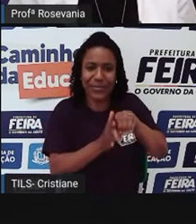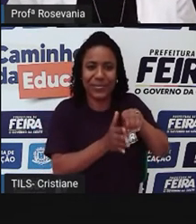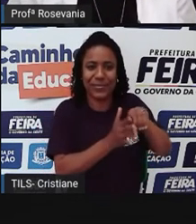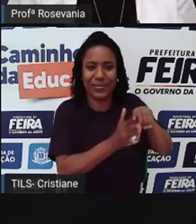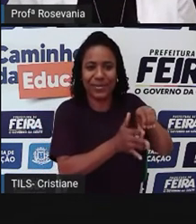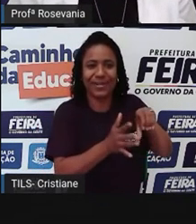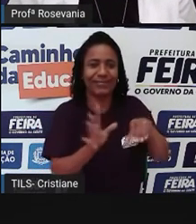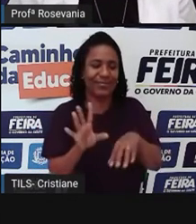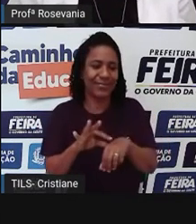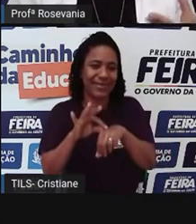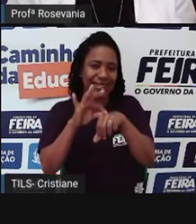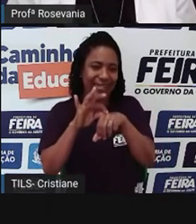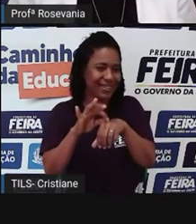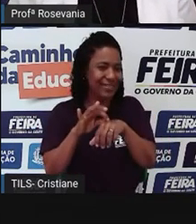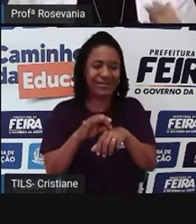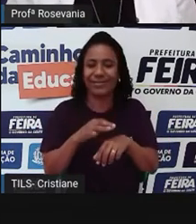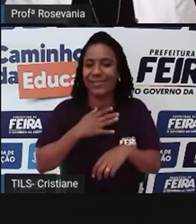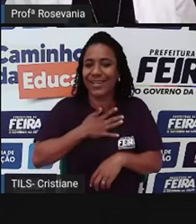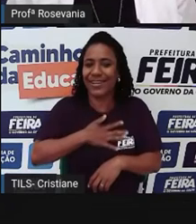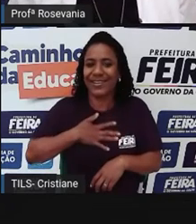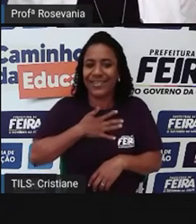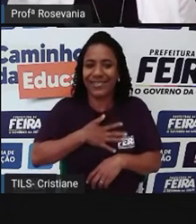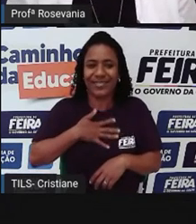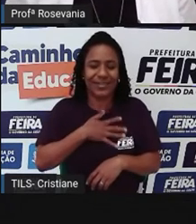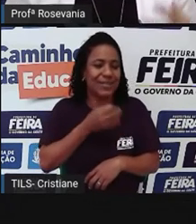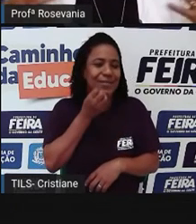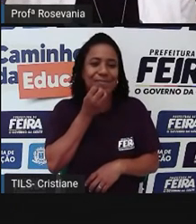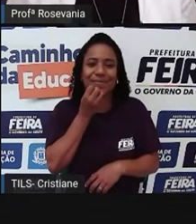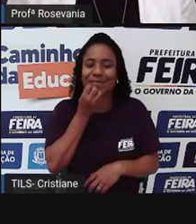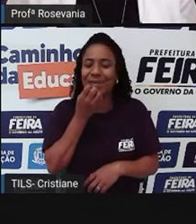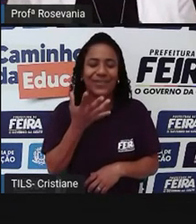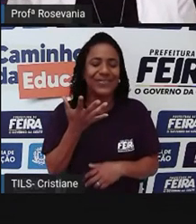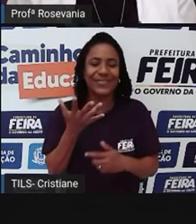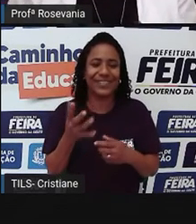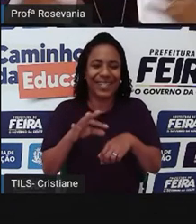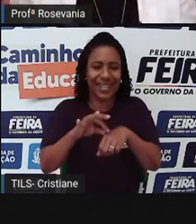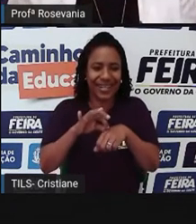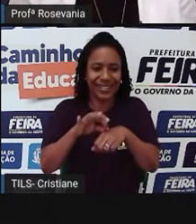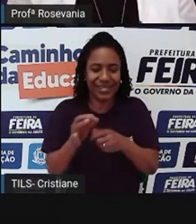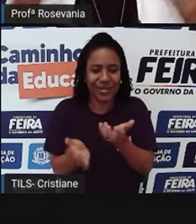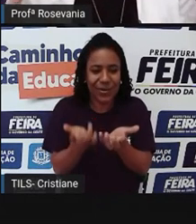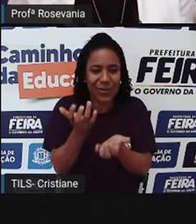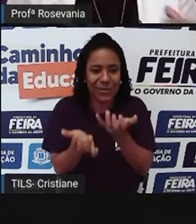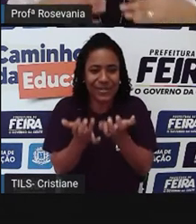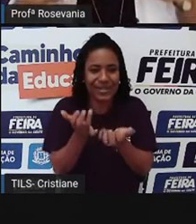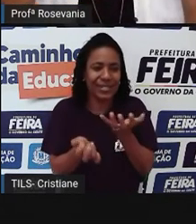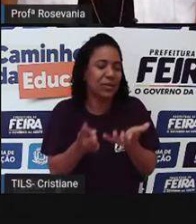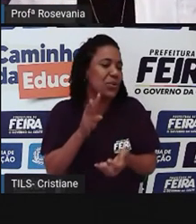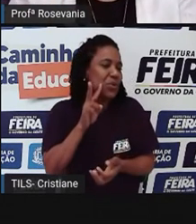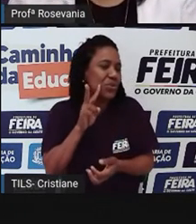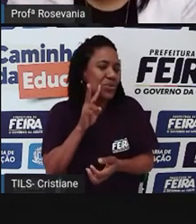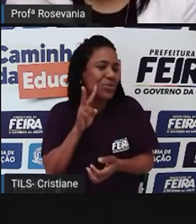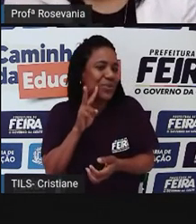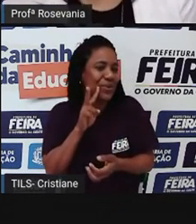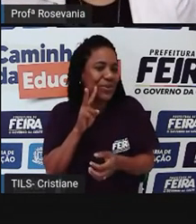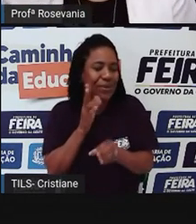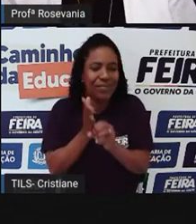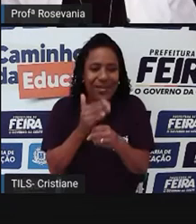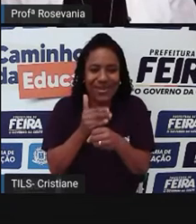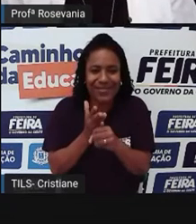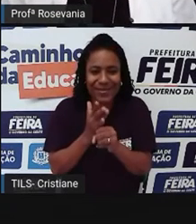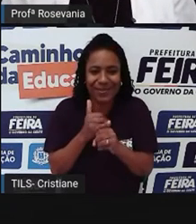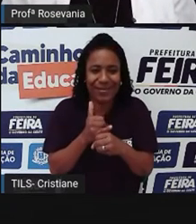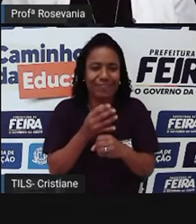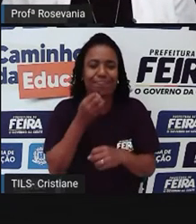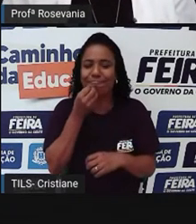na carne, que é característica da gente comer o bom e velho cozido, aquela carne cheia de legumes. Então, esse é o lugar que